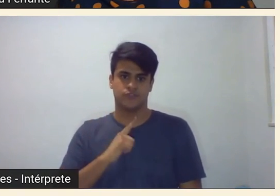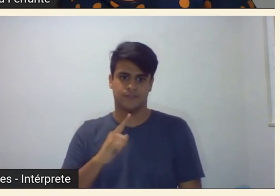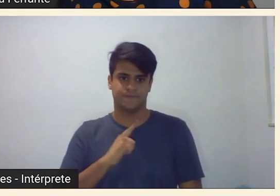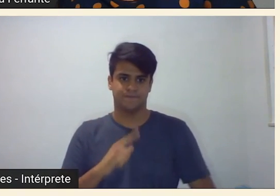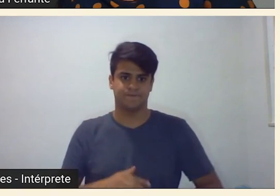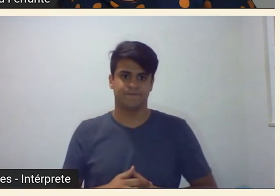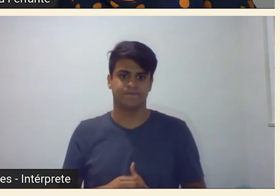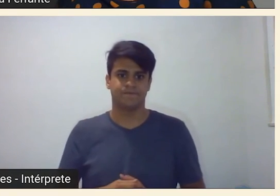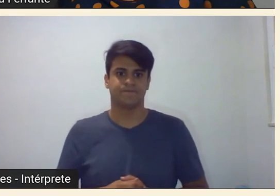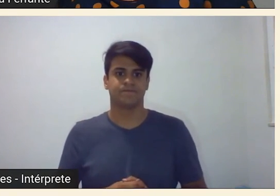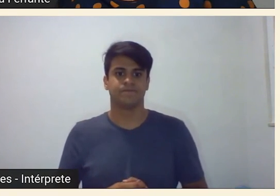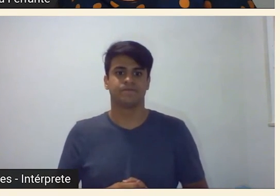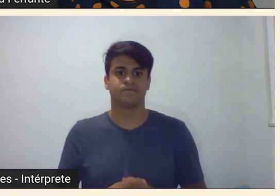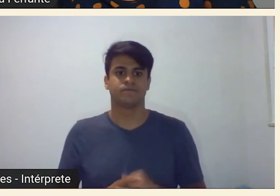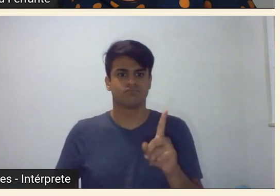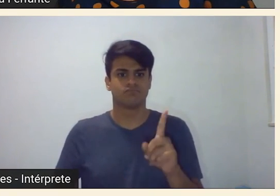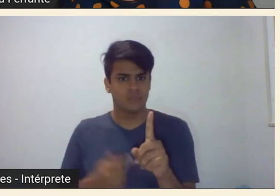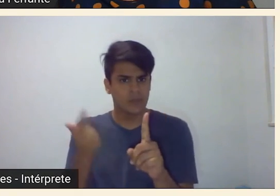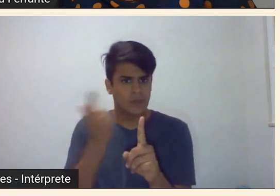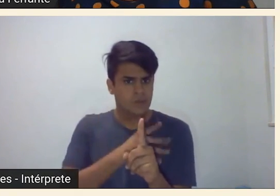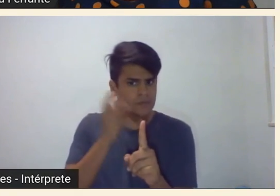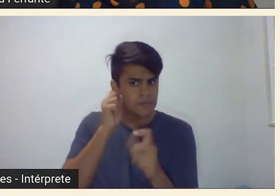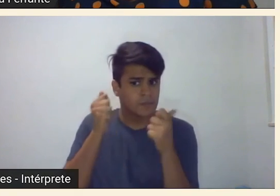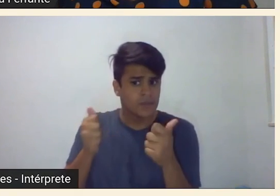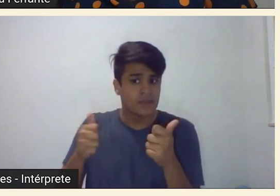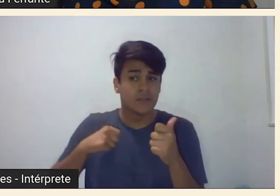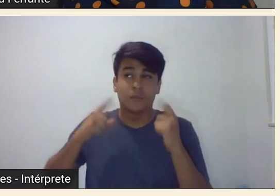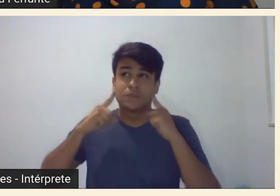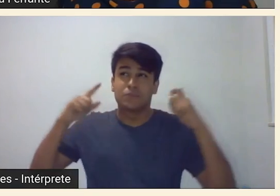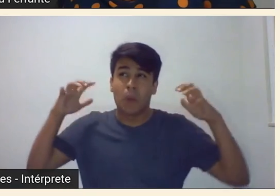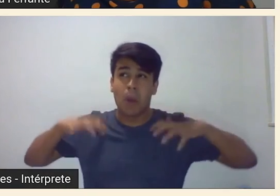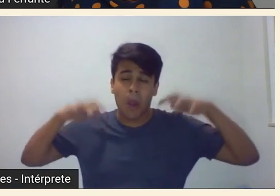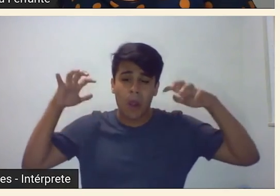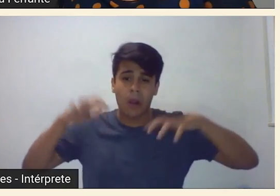Gente, vocês me ouvem e começou a chover um montão aqui.